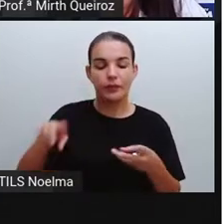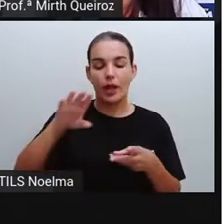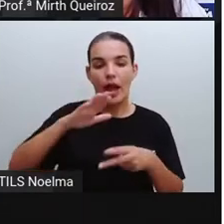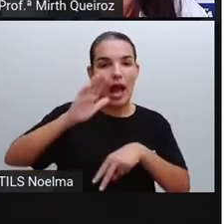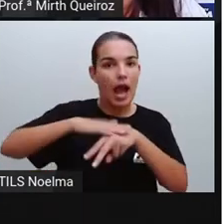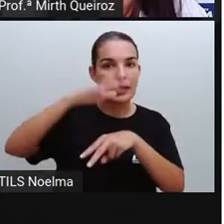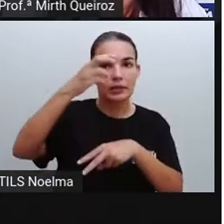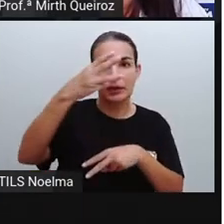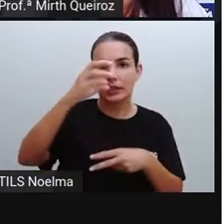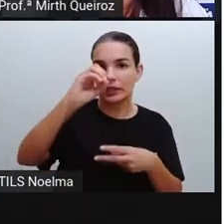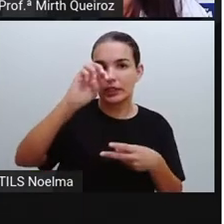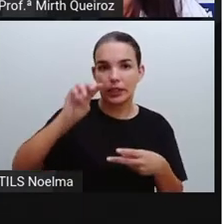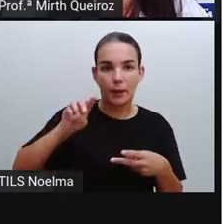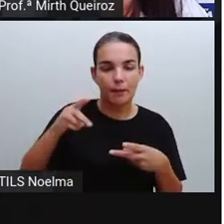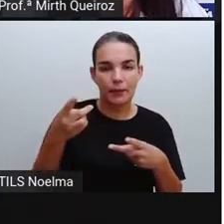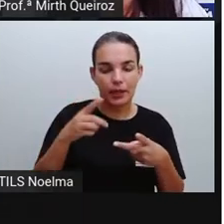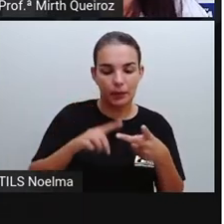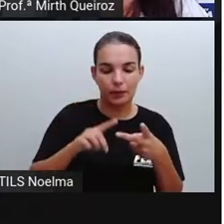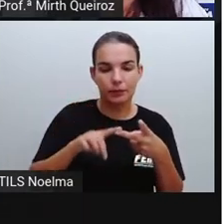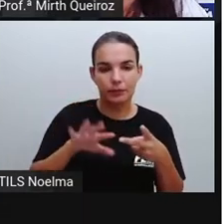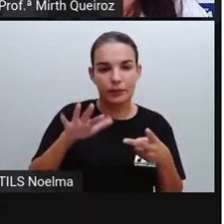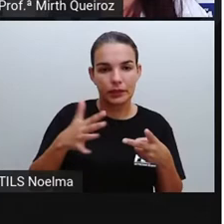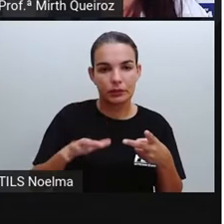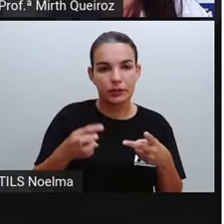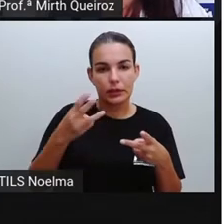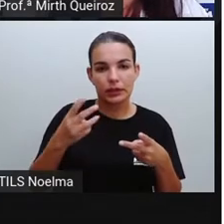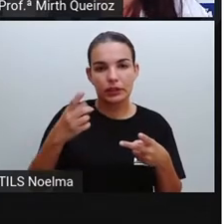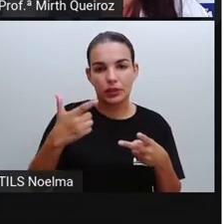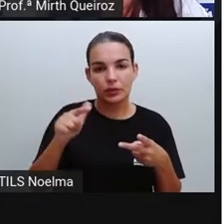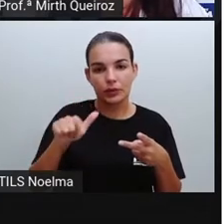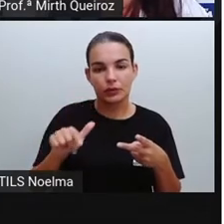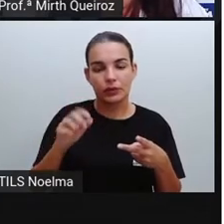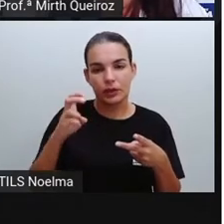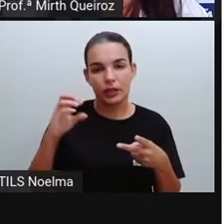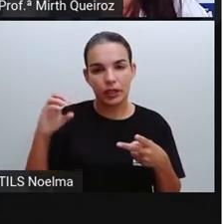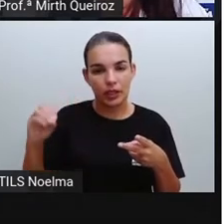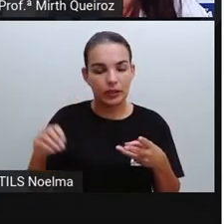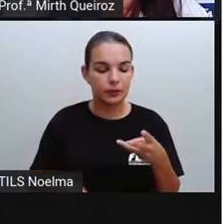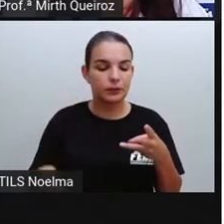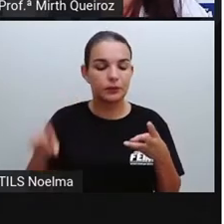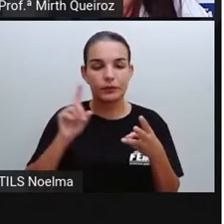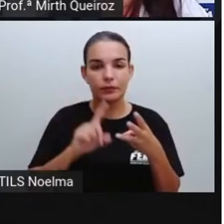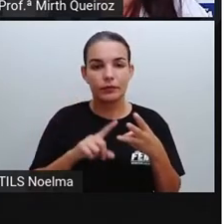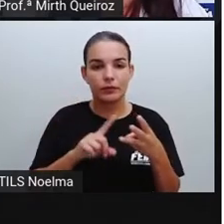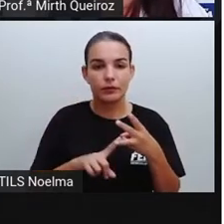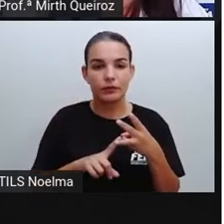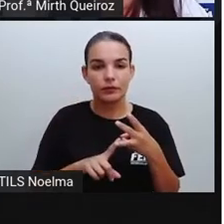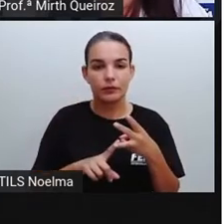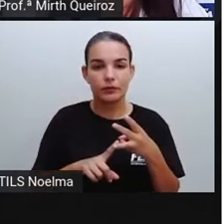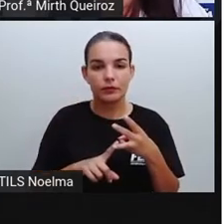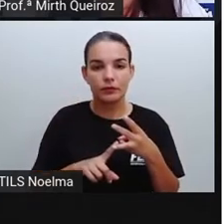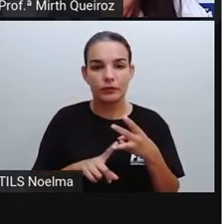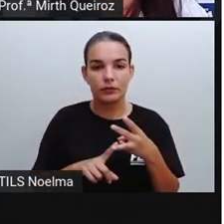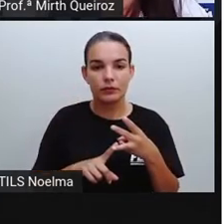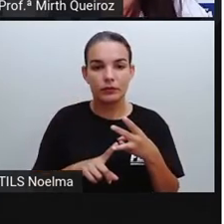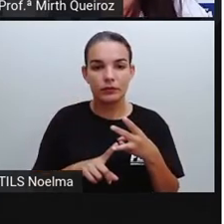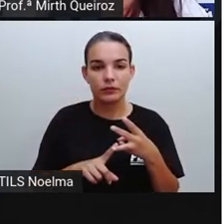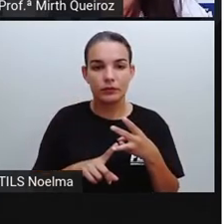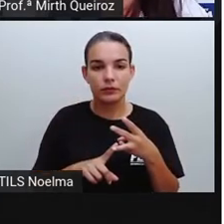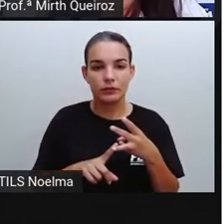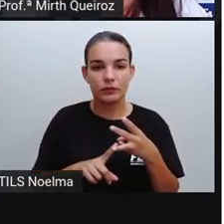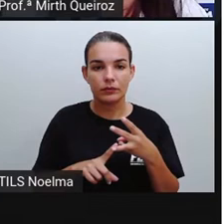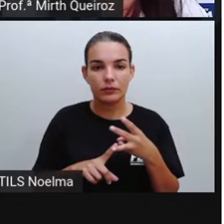30 mil, mais ou menos 32 mil e Nós temos aqui, aliás, a região sudeste, né?